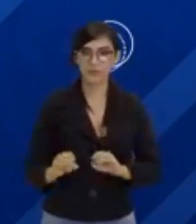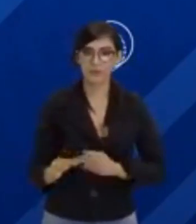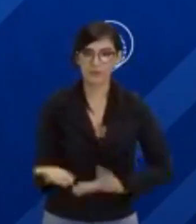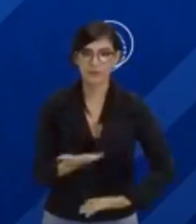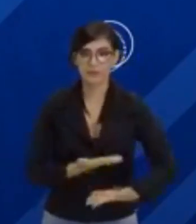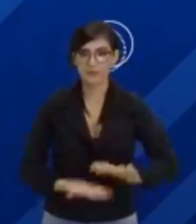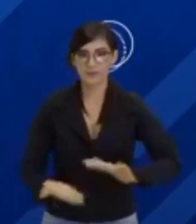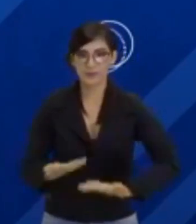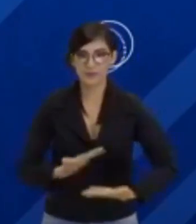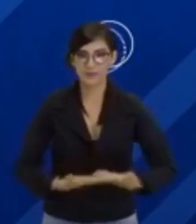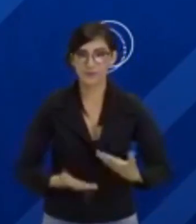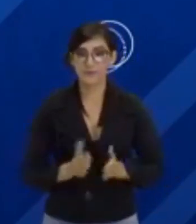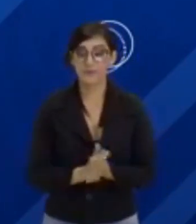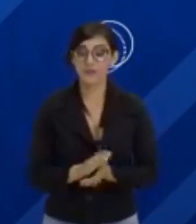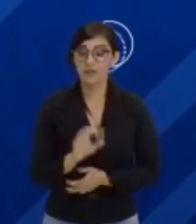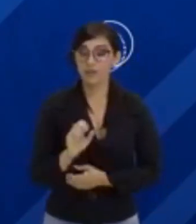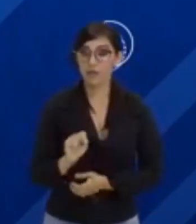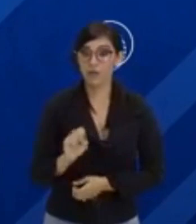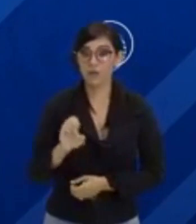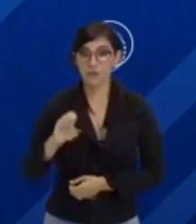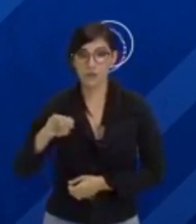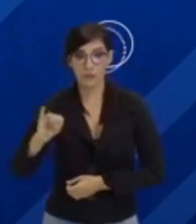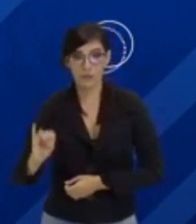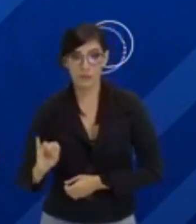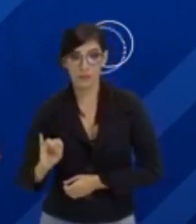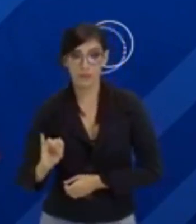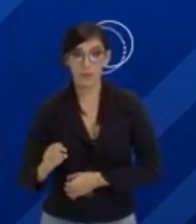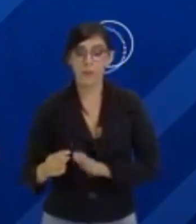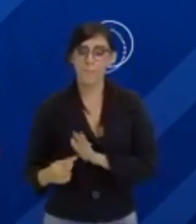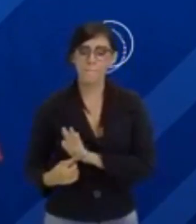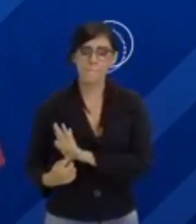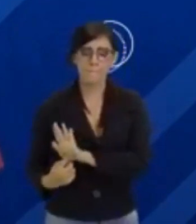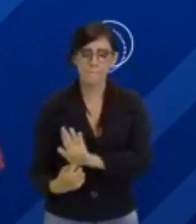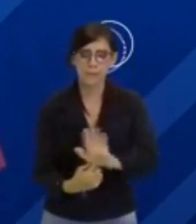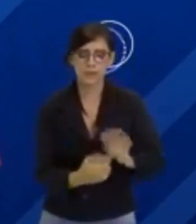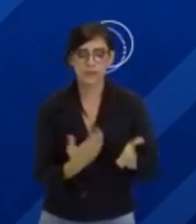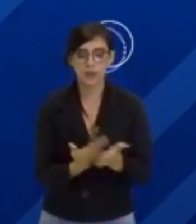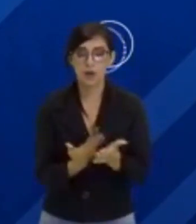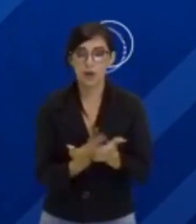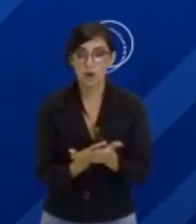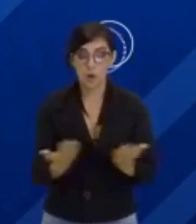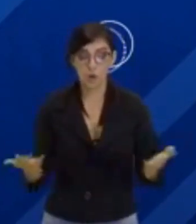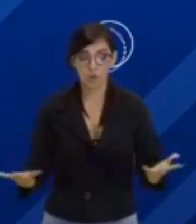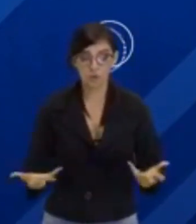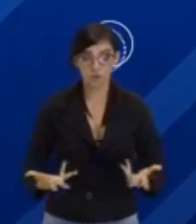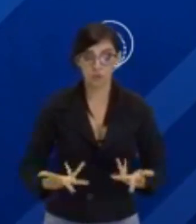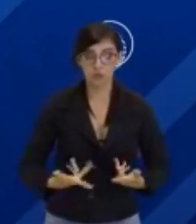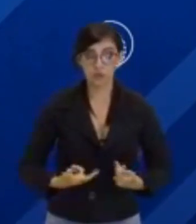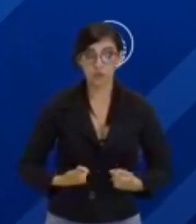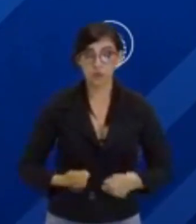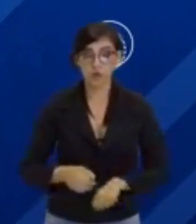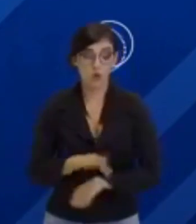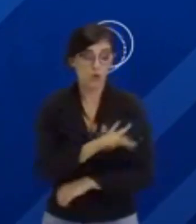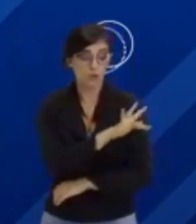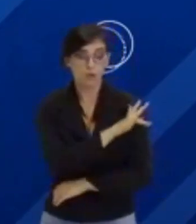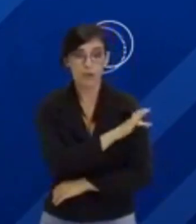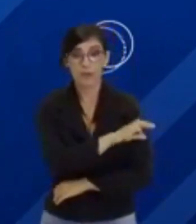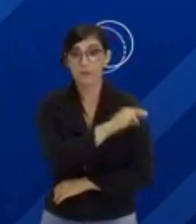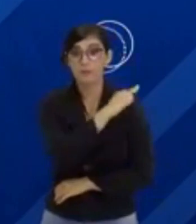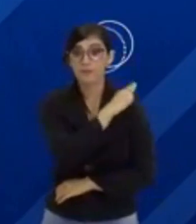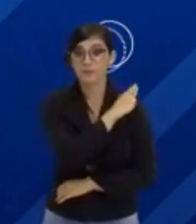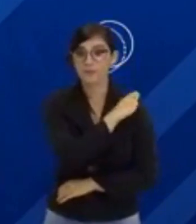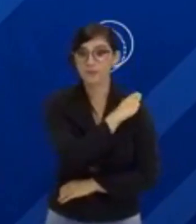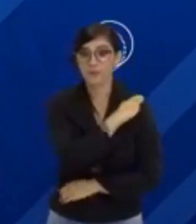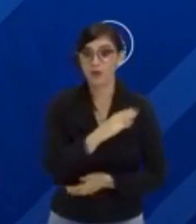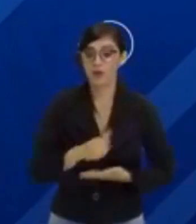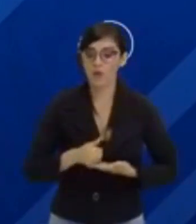o Sistema Educacional Interativo. O SEI leva a educação de qualidade do ensino regular mediado